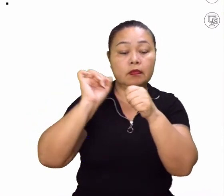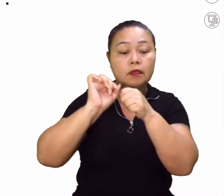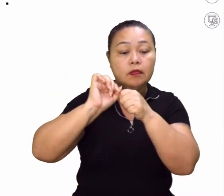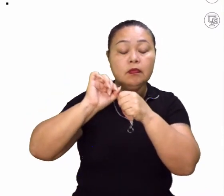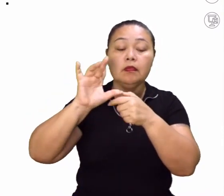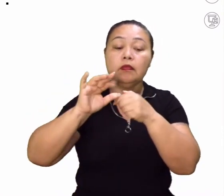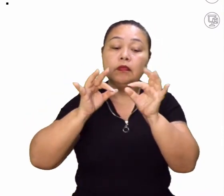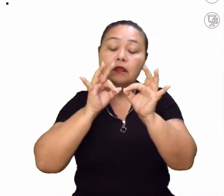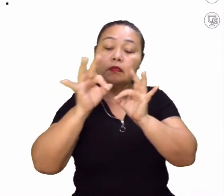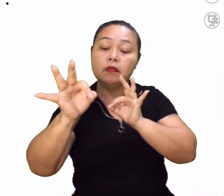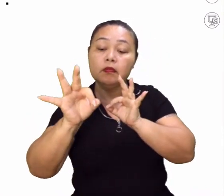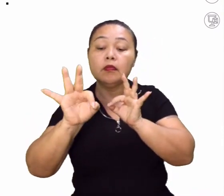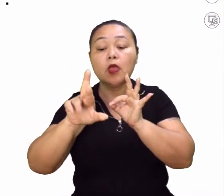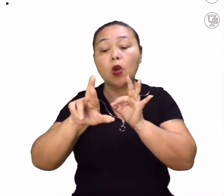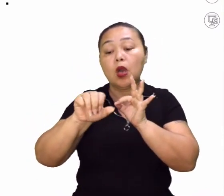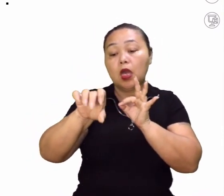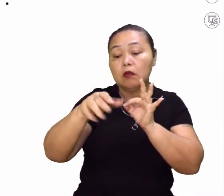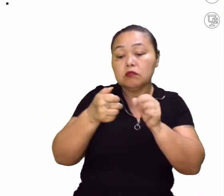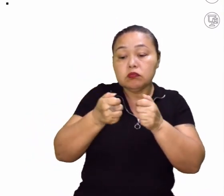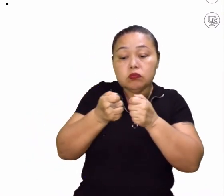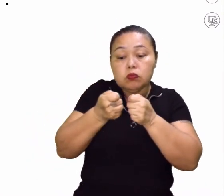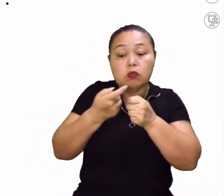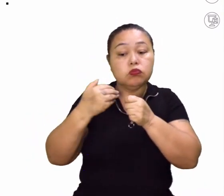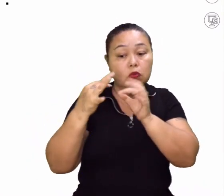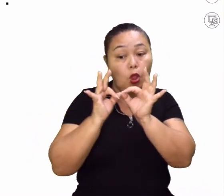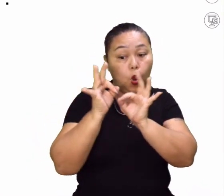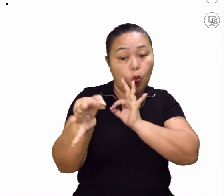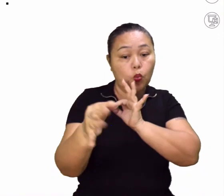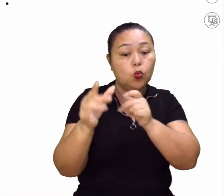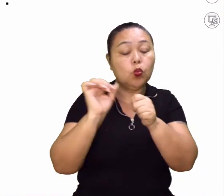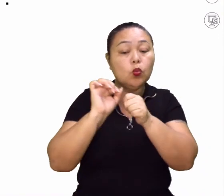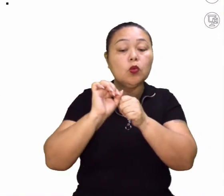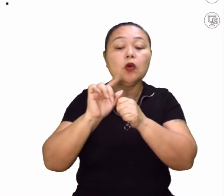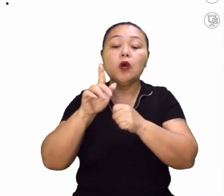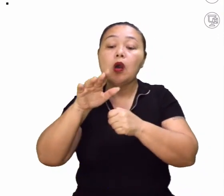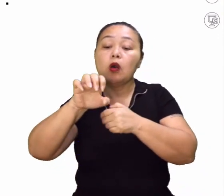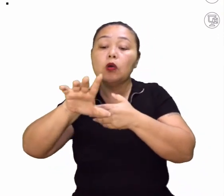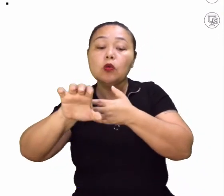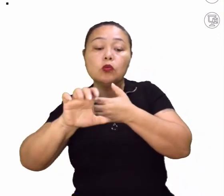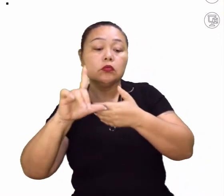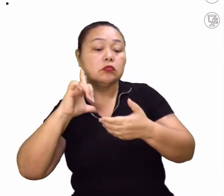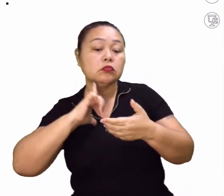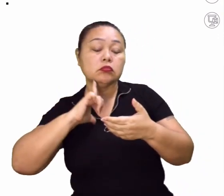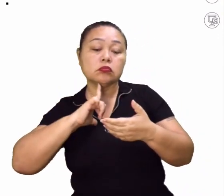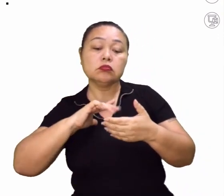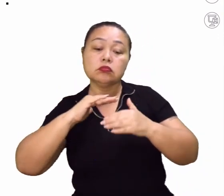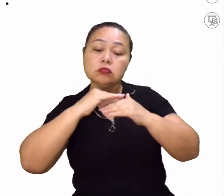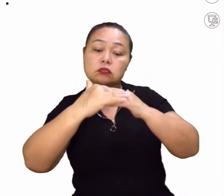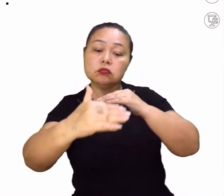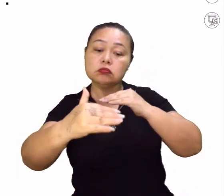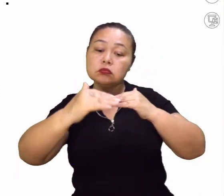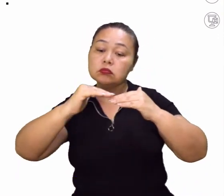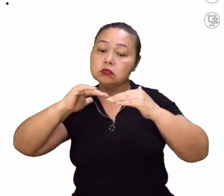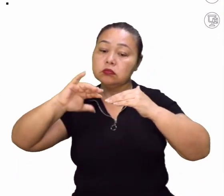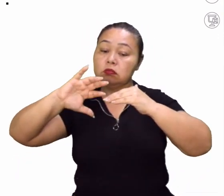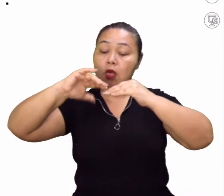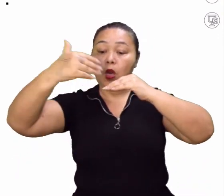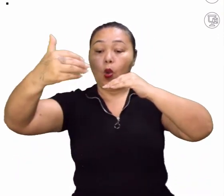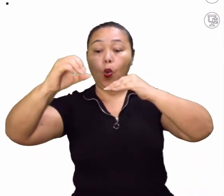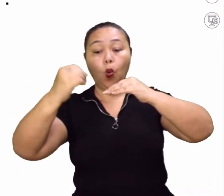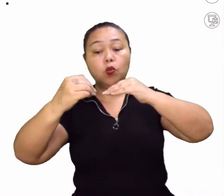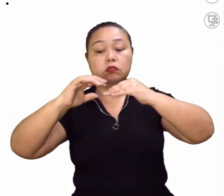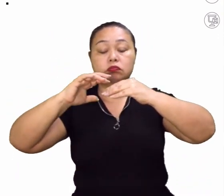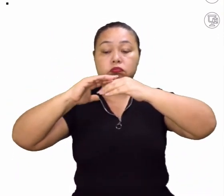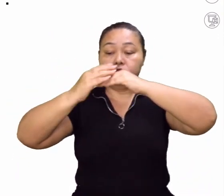sensores distantes ou remotos. Geralmente, esses sensores estão presentes em plataformas orbitais